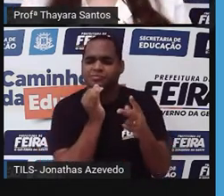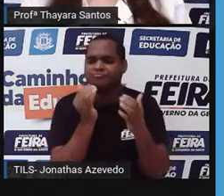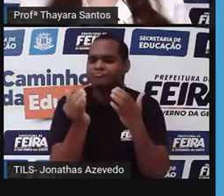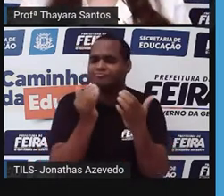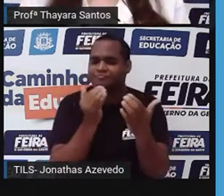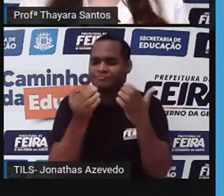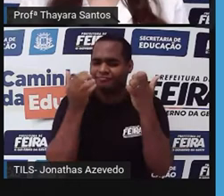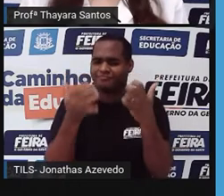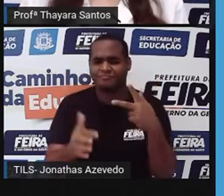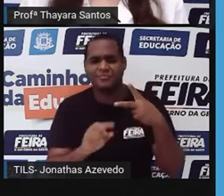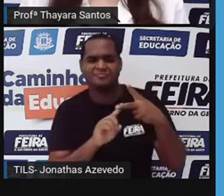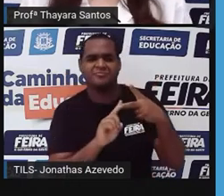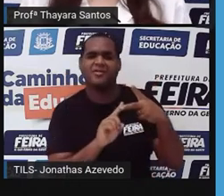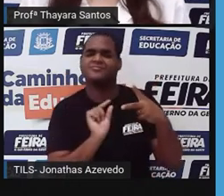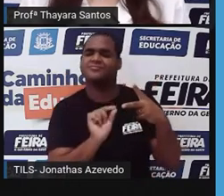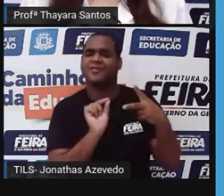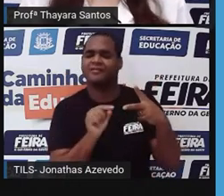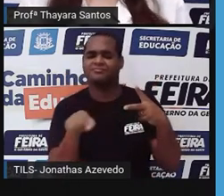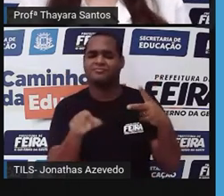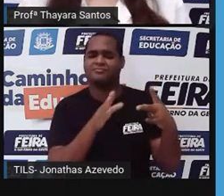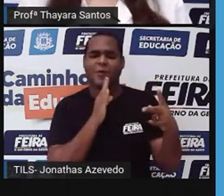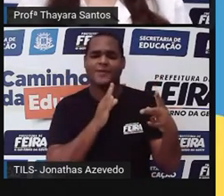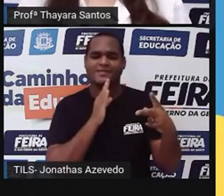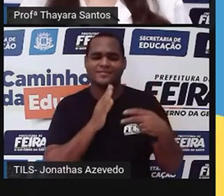exemplo de anelídeo que vocês conhecem?